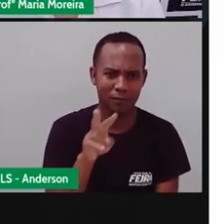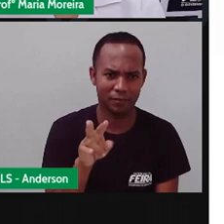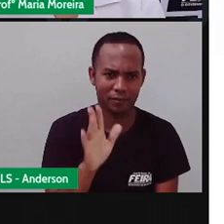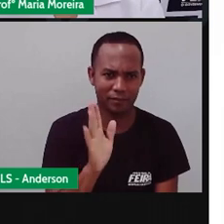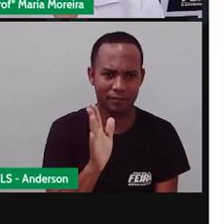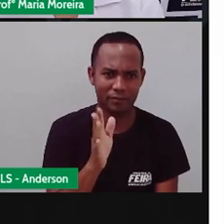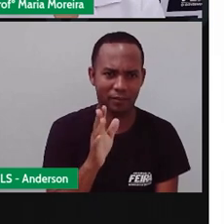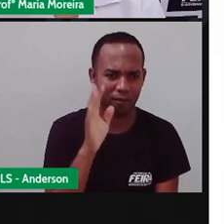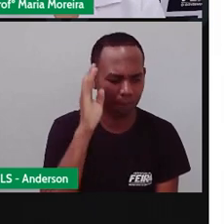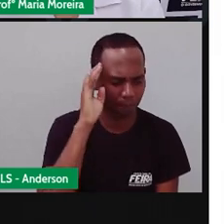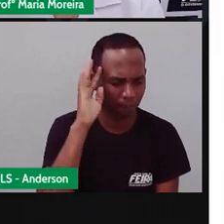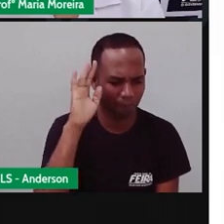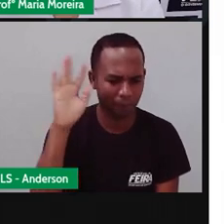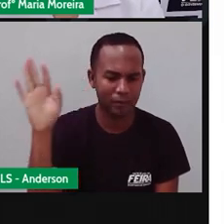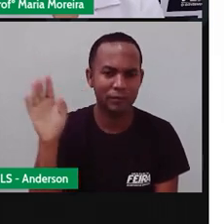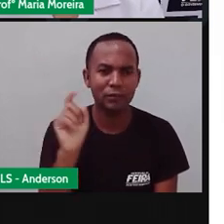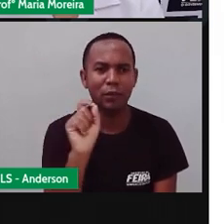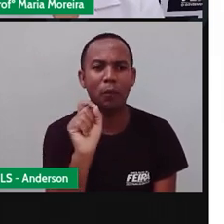Você imagina o quê?